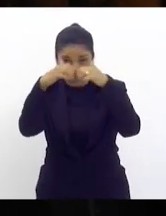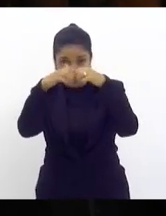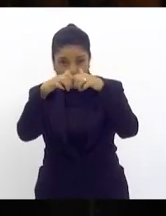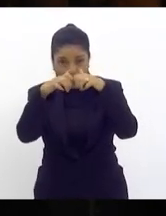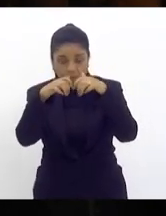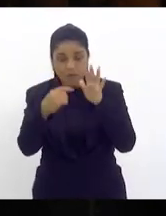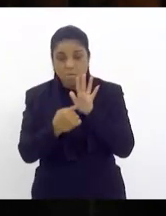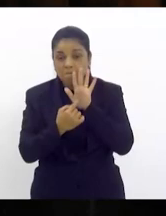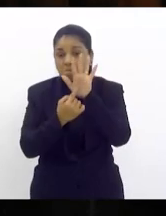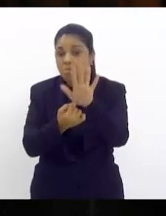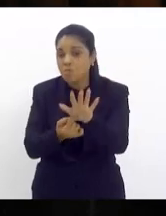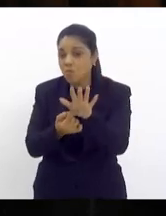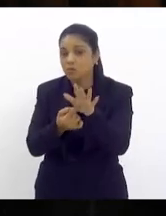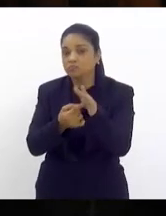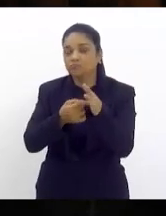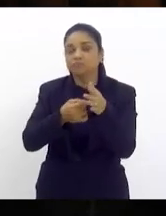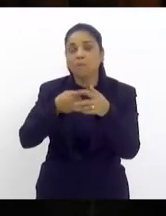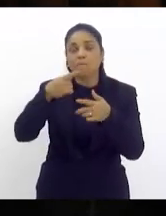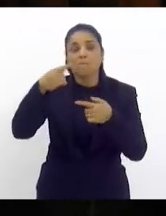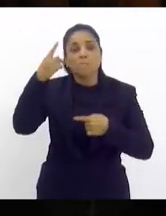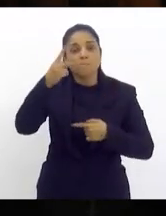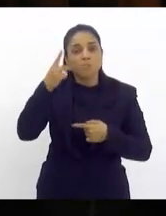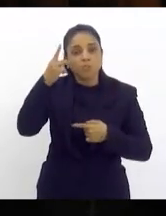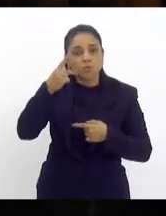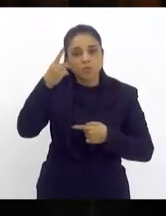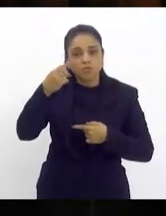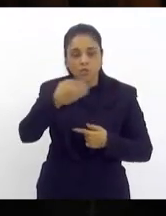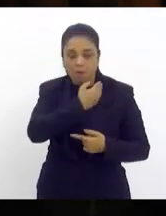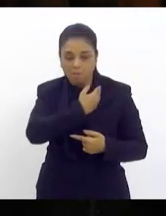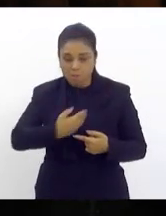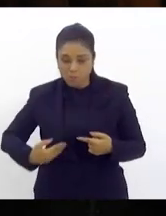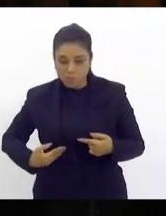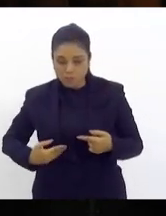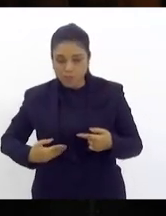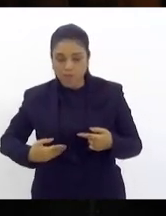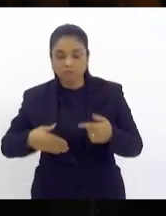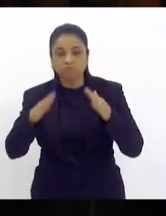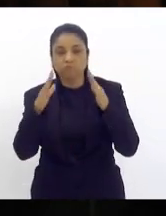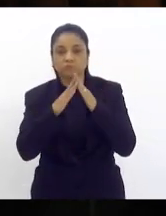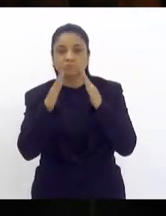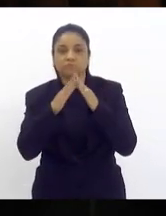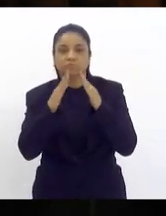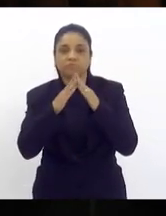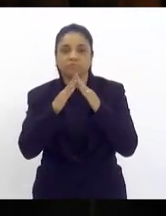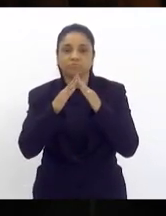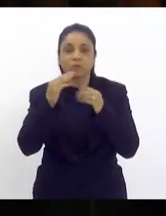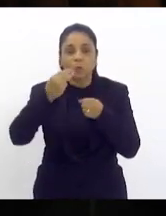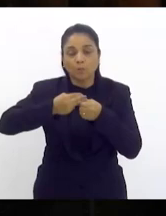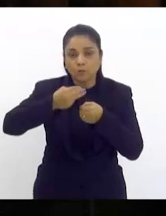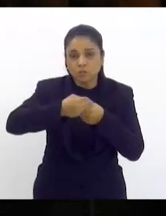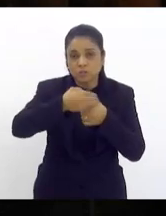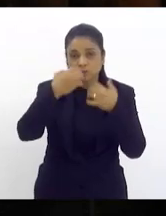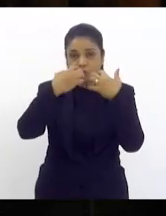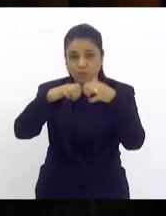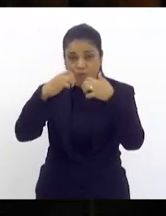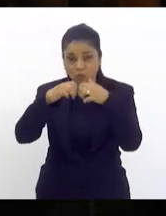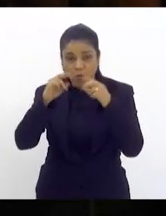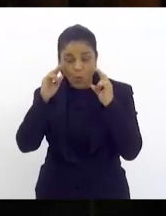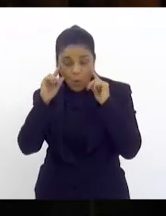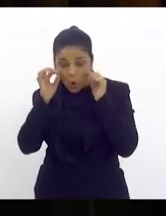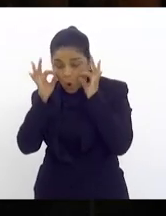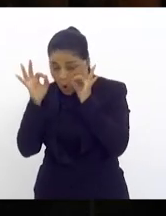uma política pública habitacional para o município principalmente com um olhar atento para aqueles